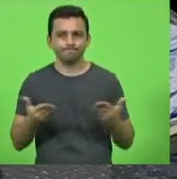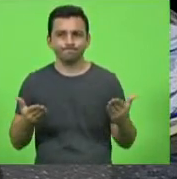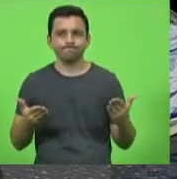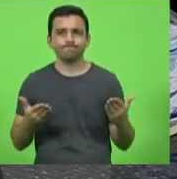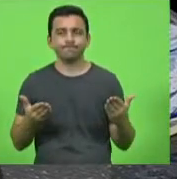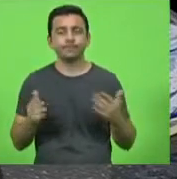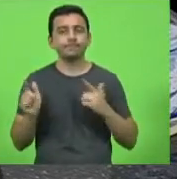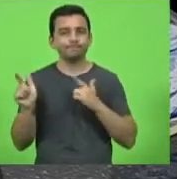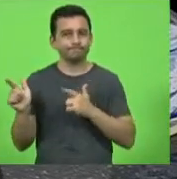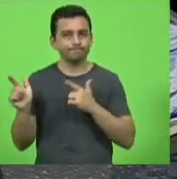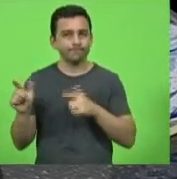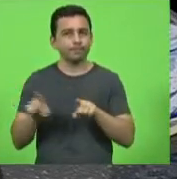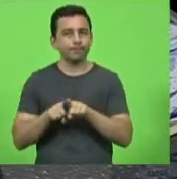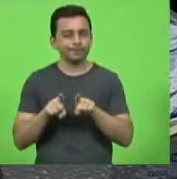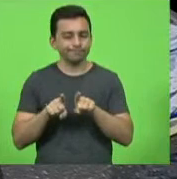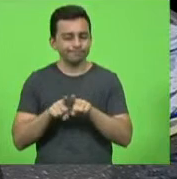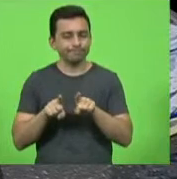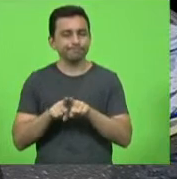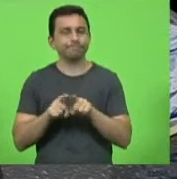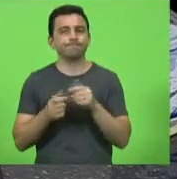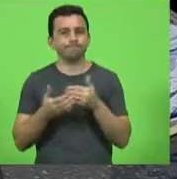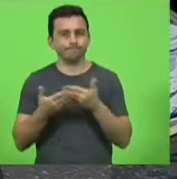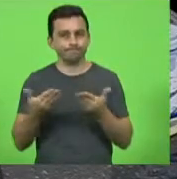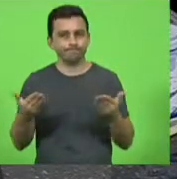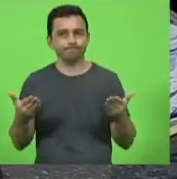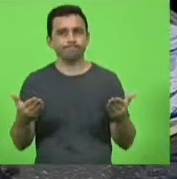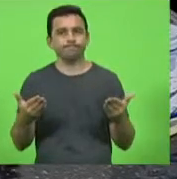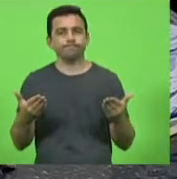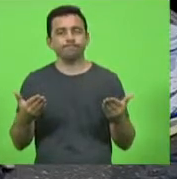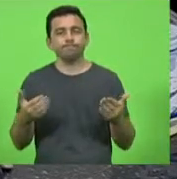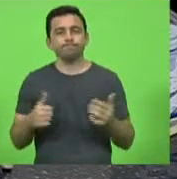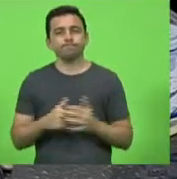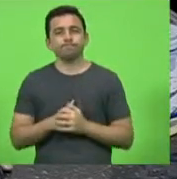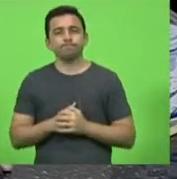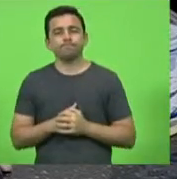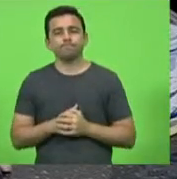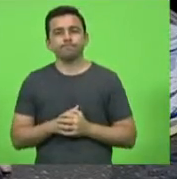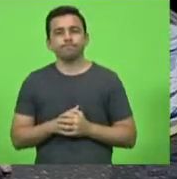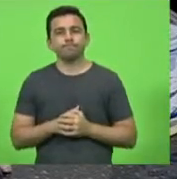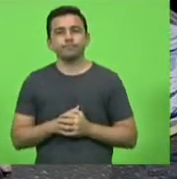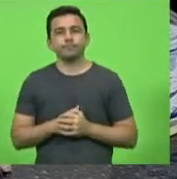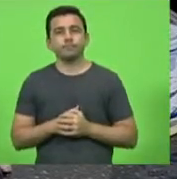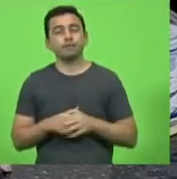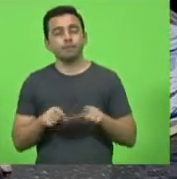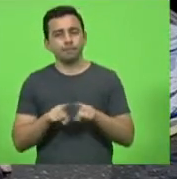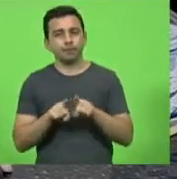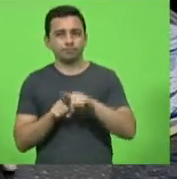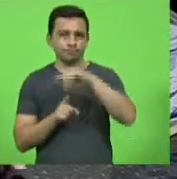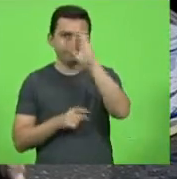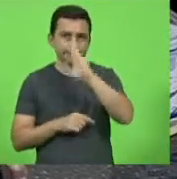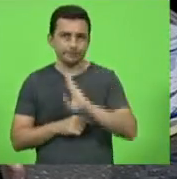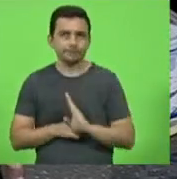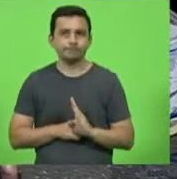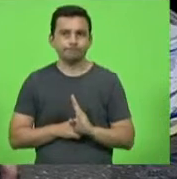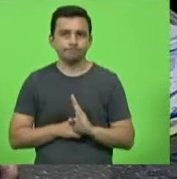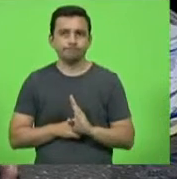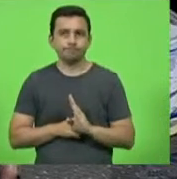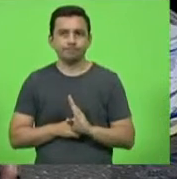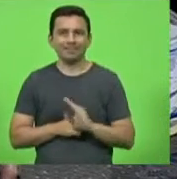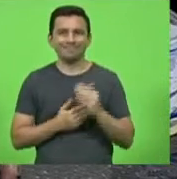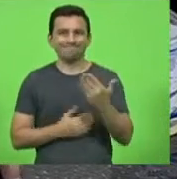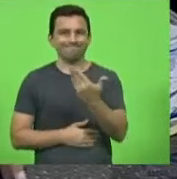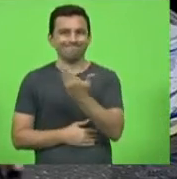e também para o país grande